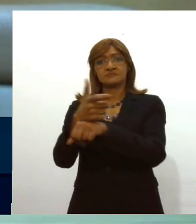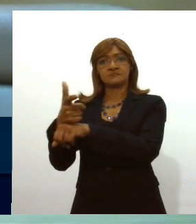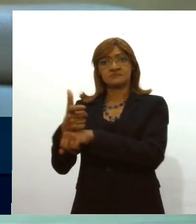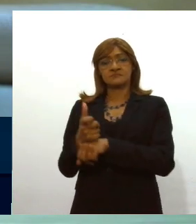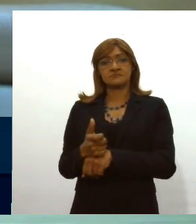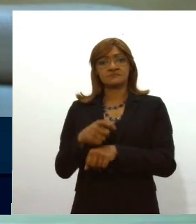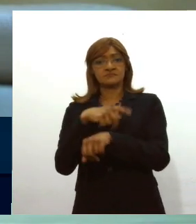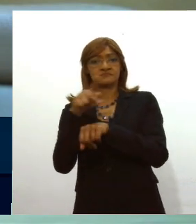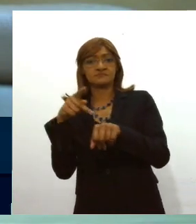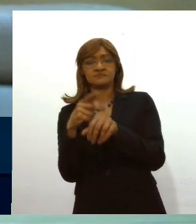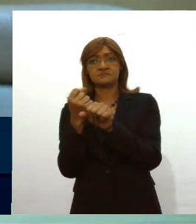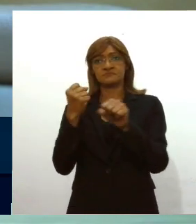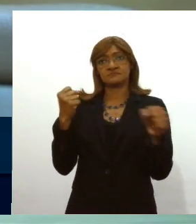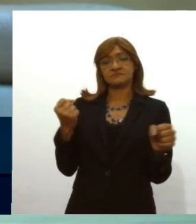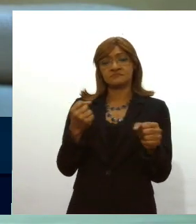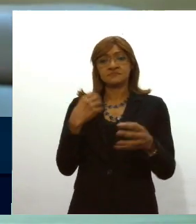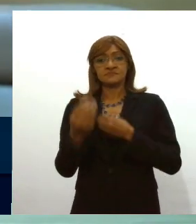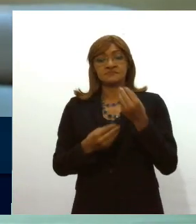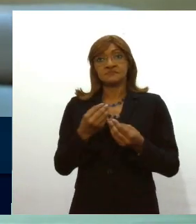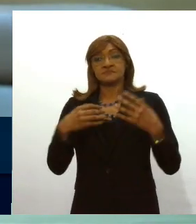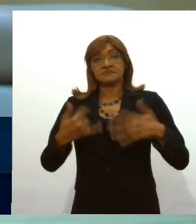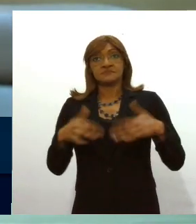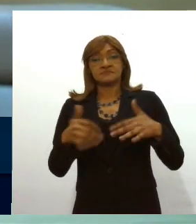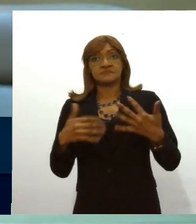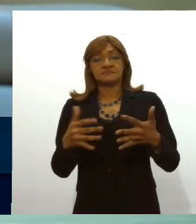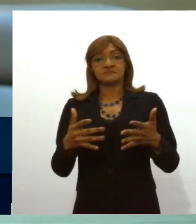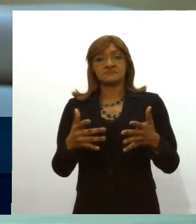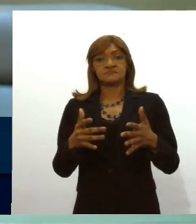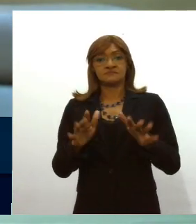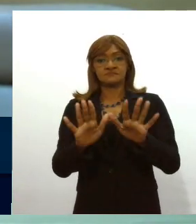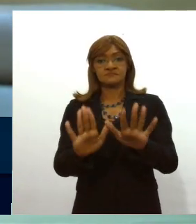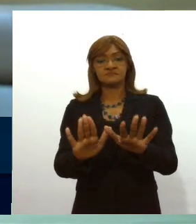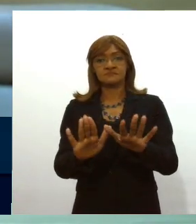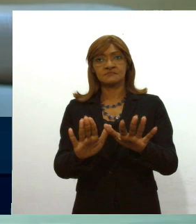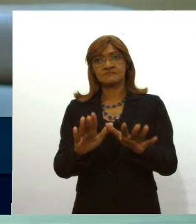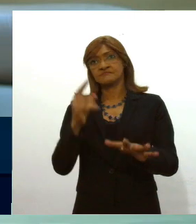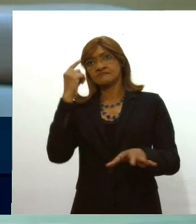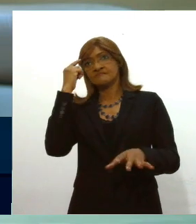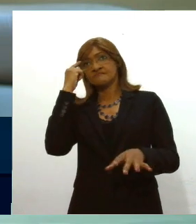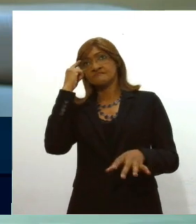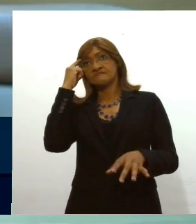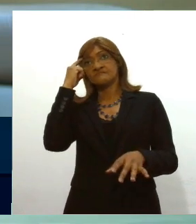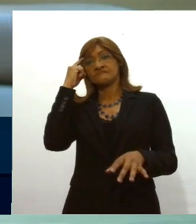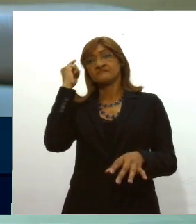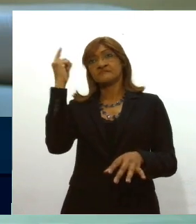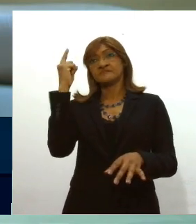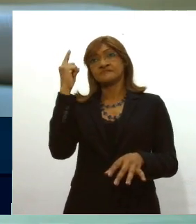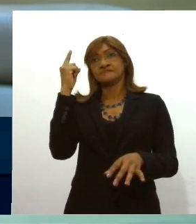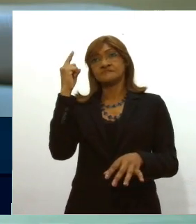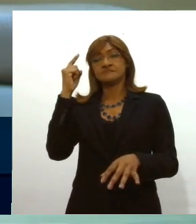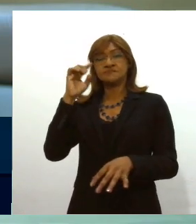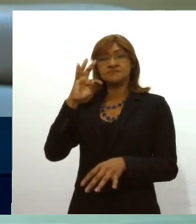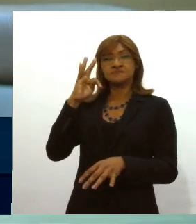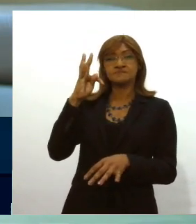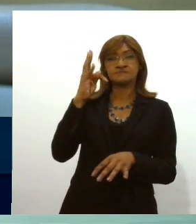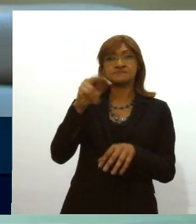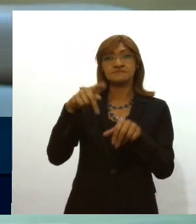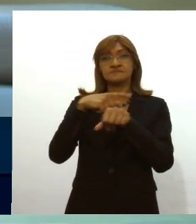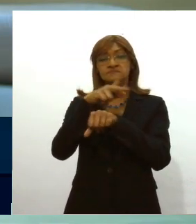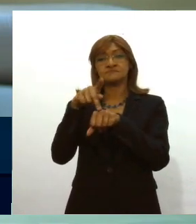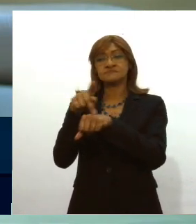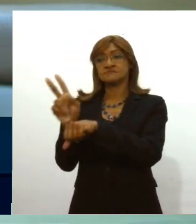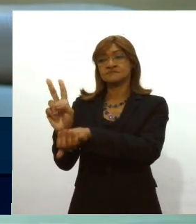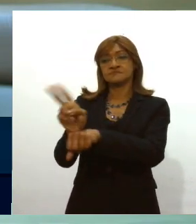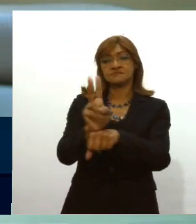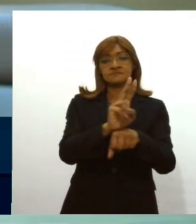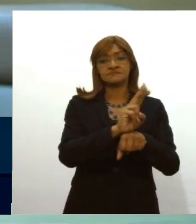porque o país é muito grande e pelas fronteiras não se fecha. Imagine tomar conta do país inteiro. Imagine fiscalizar o país